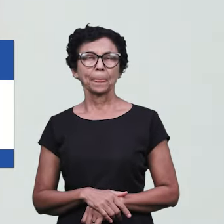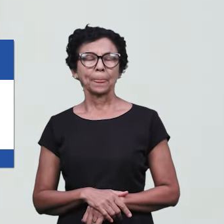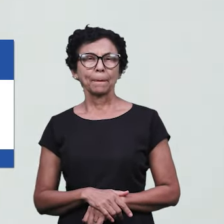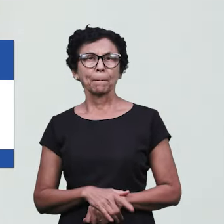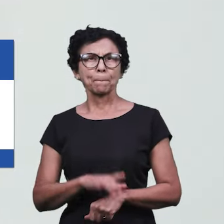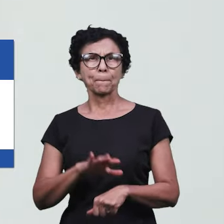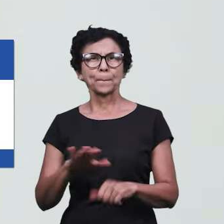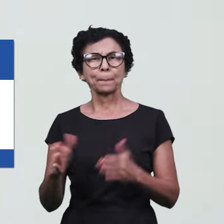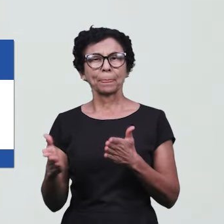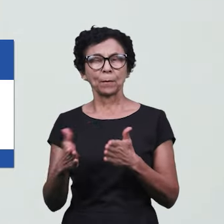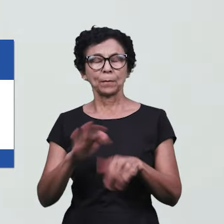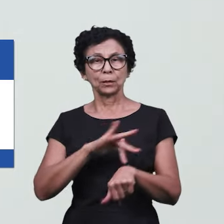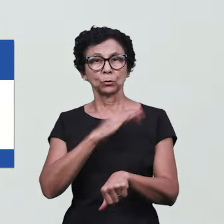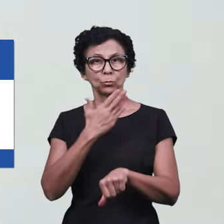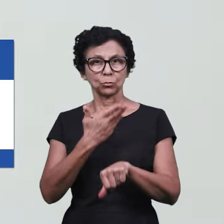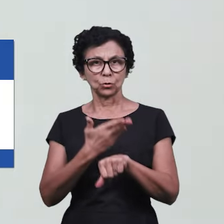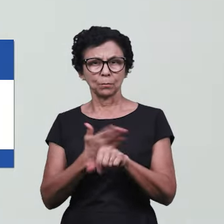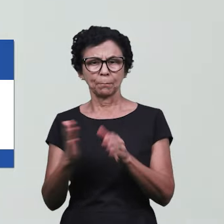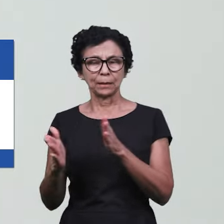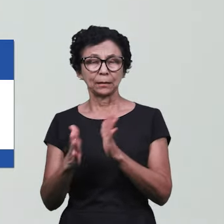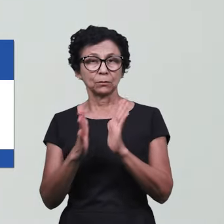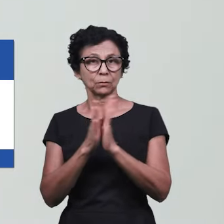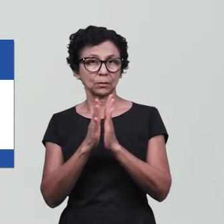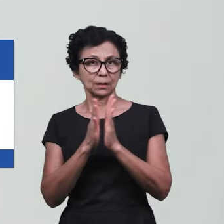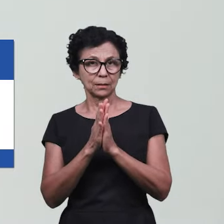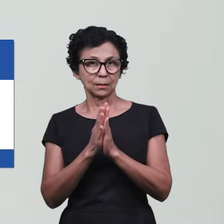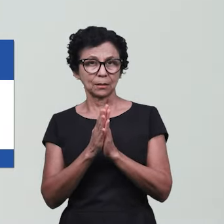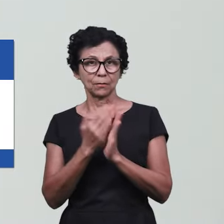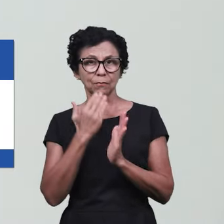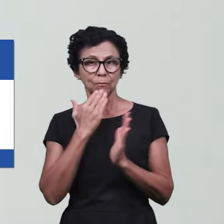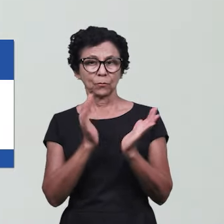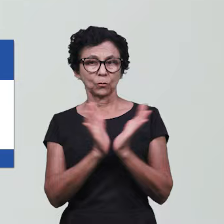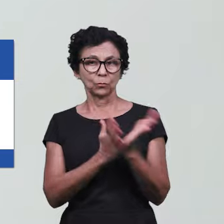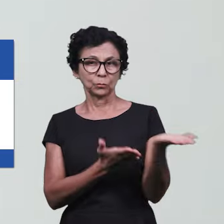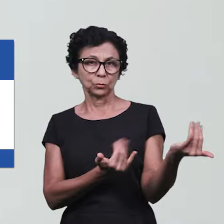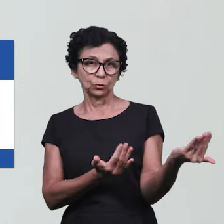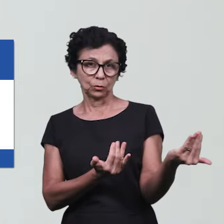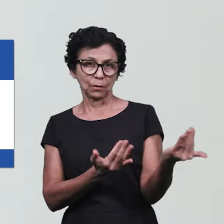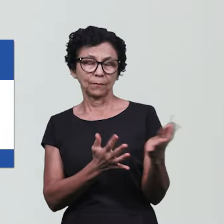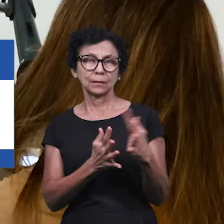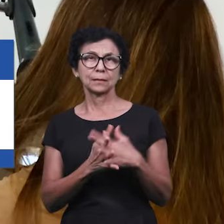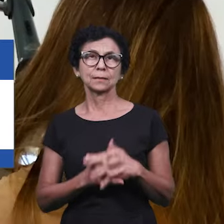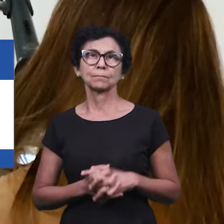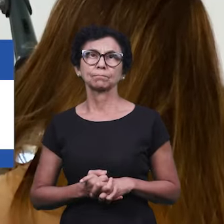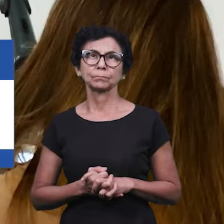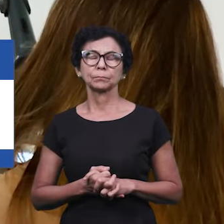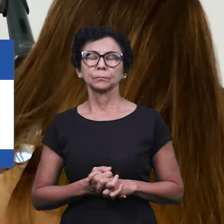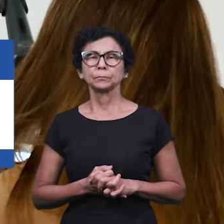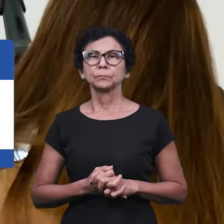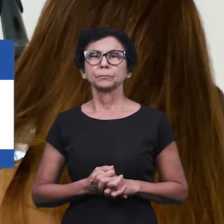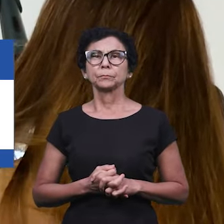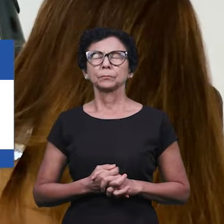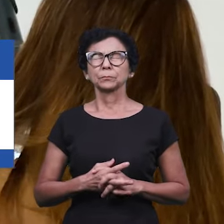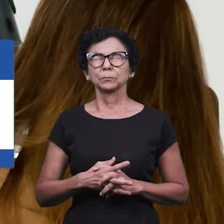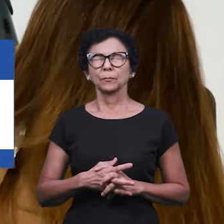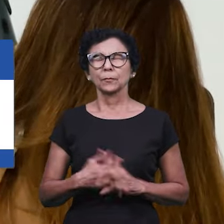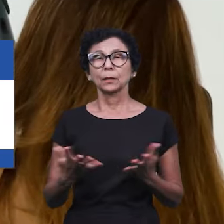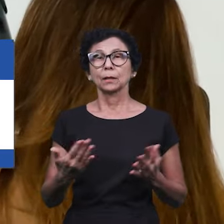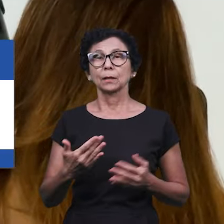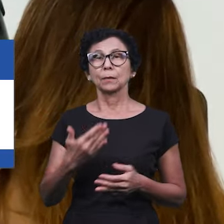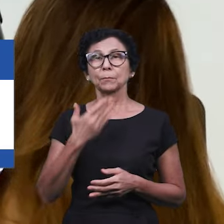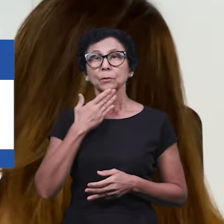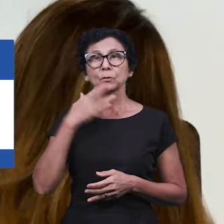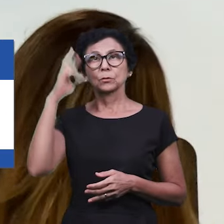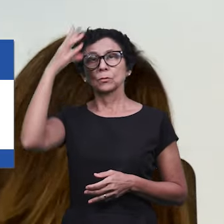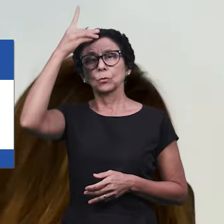de oração pela vida dos jovens e a transmissão dos dons espirituais. Já na palavra, foi levada uma mensagem